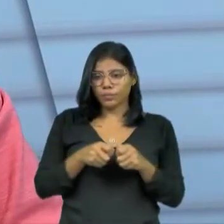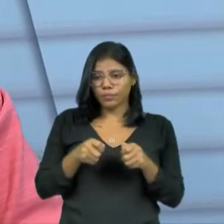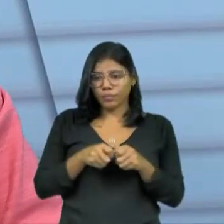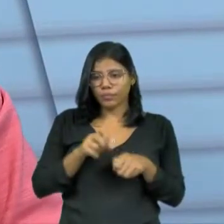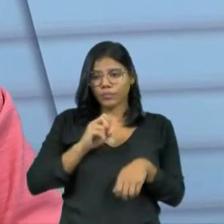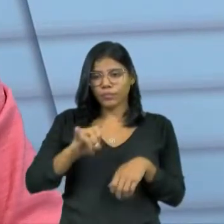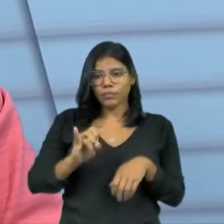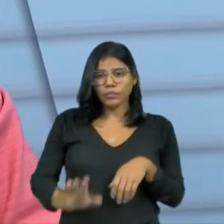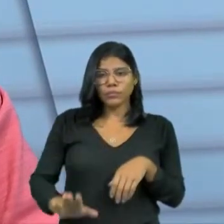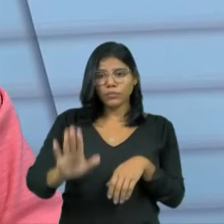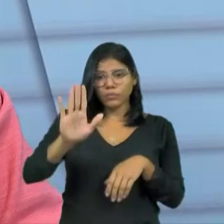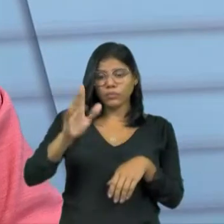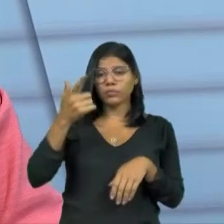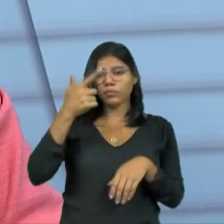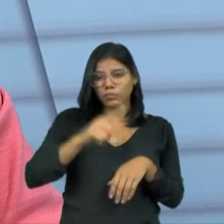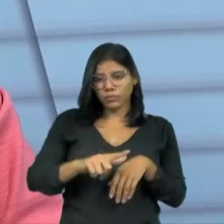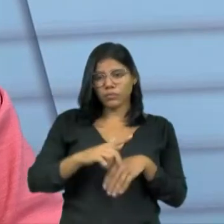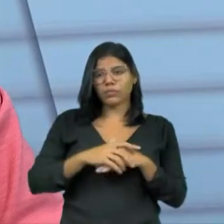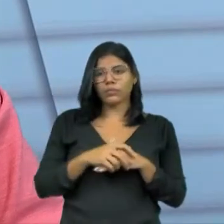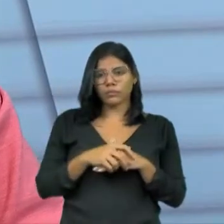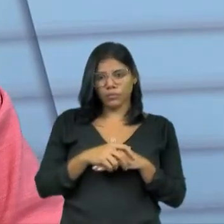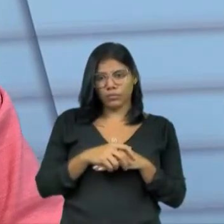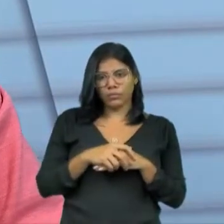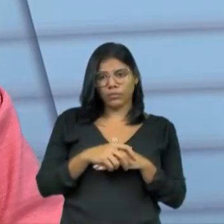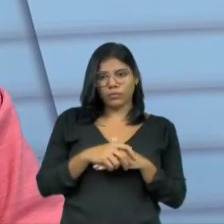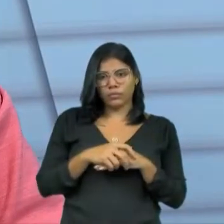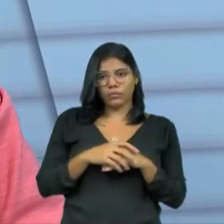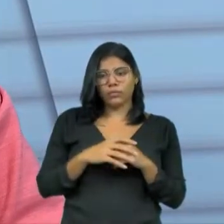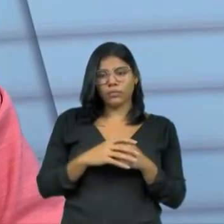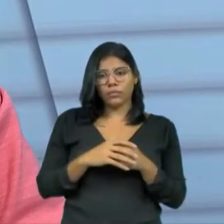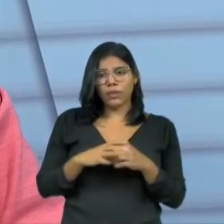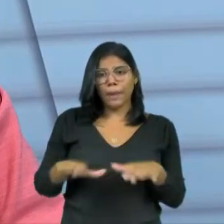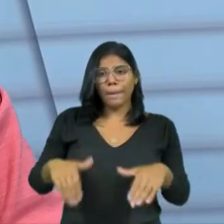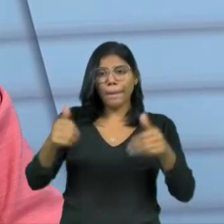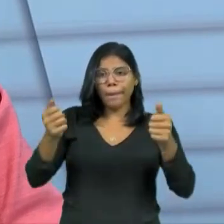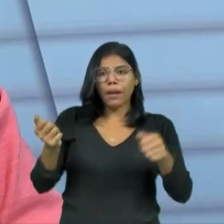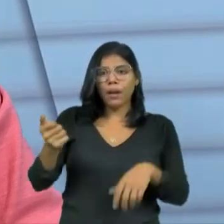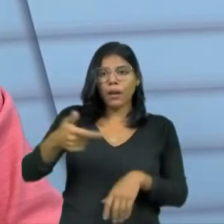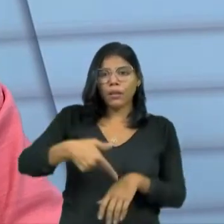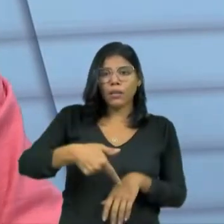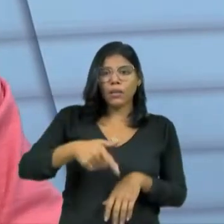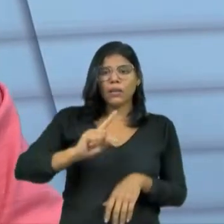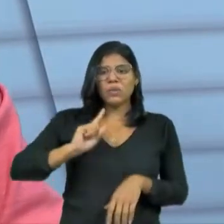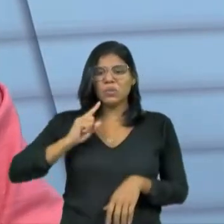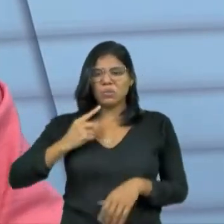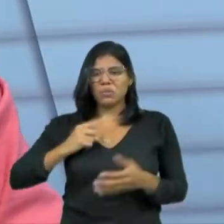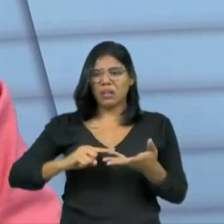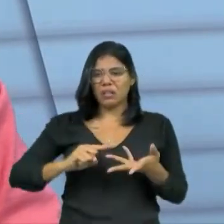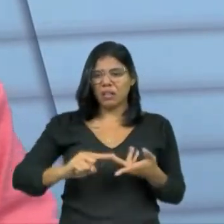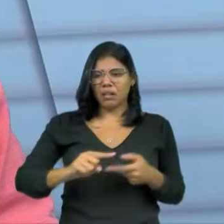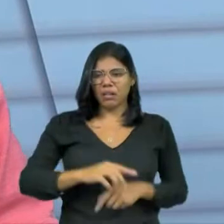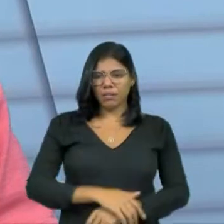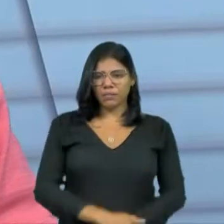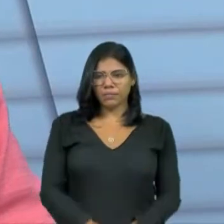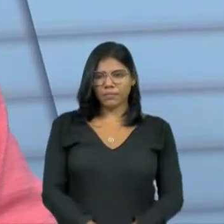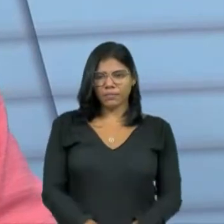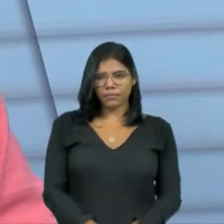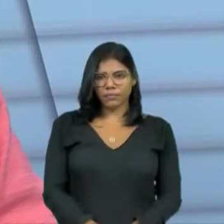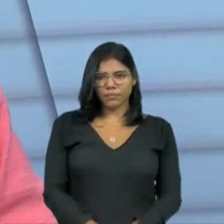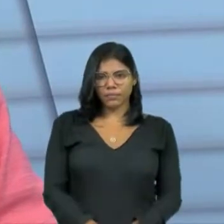eleito. E aí ele alcança, sim, do que está sujando, do que mostrar uma bandeira. Isso aí é o meu pensamento como